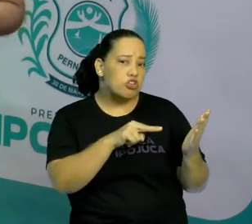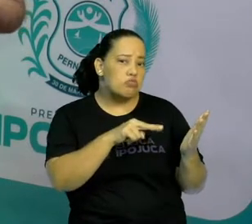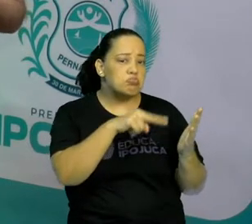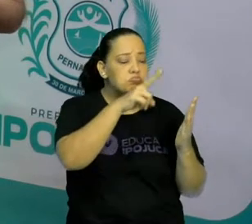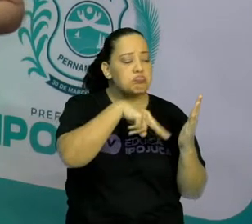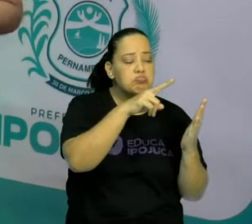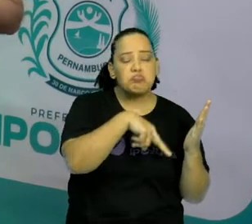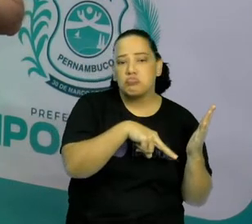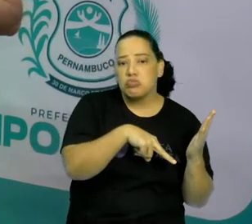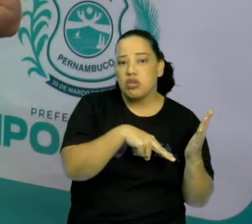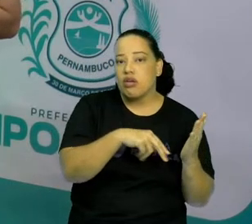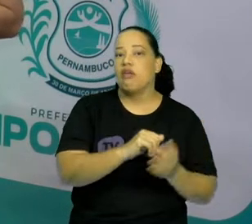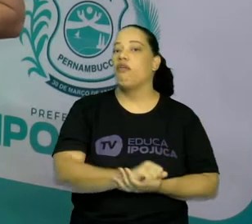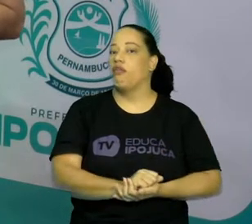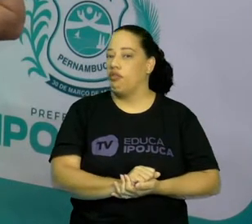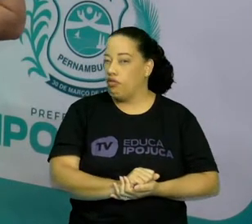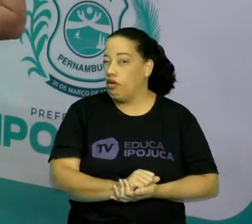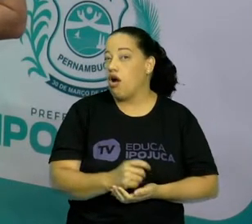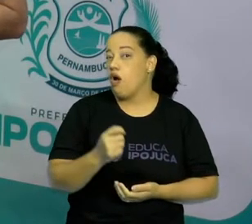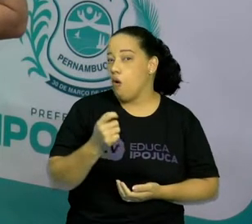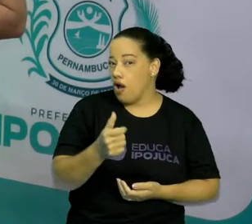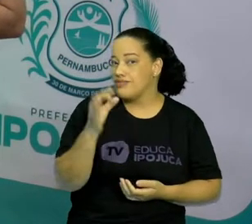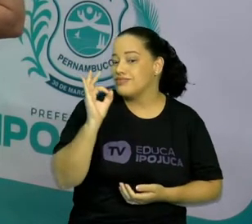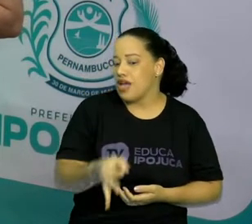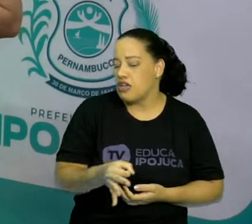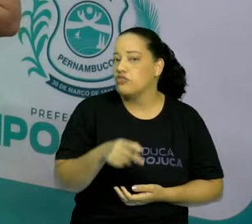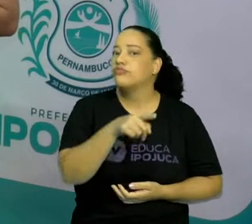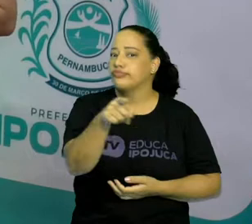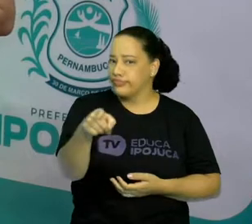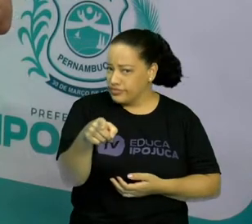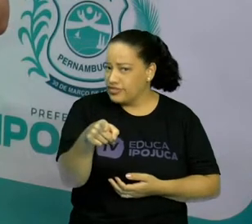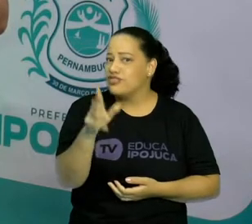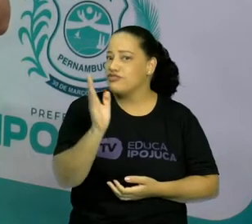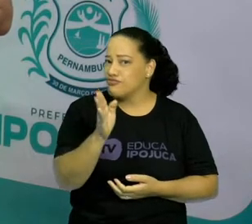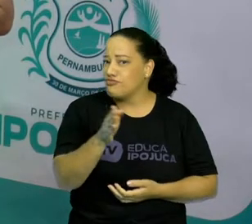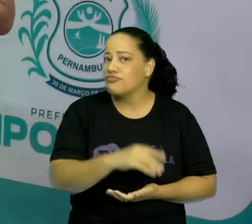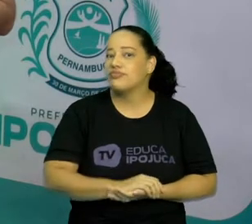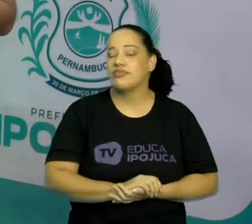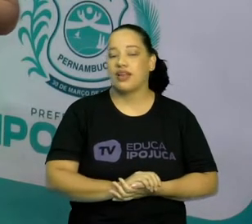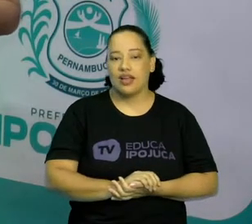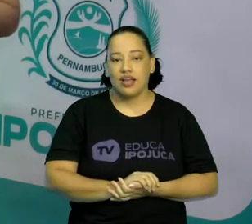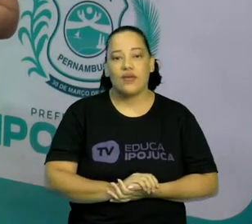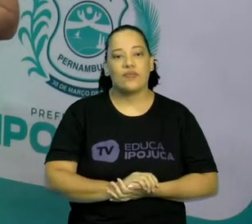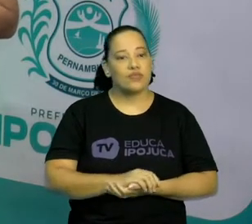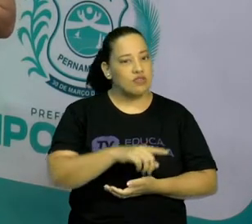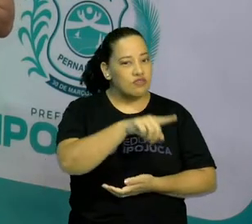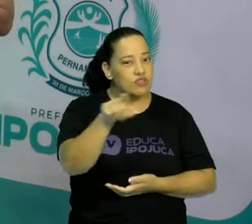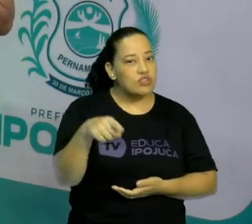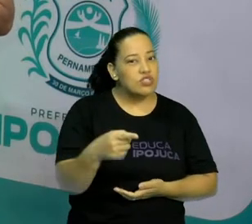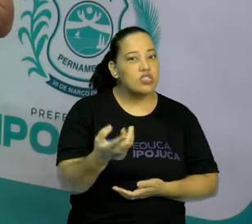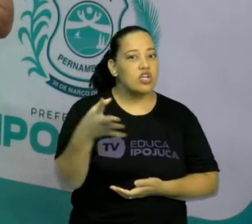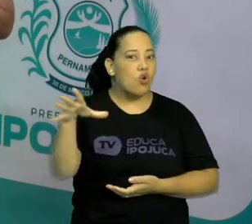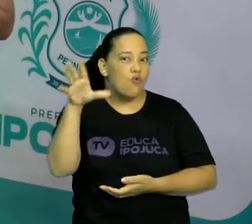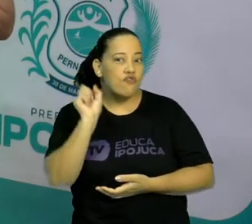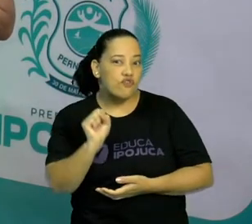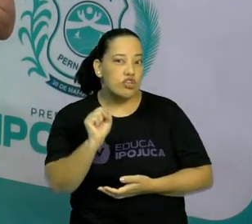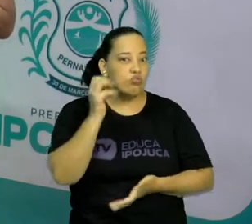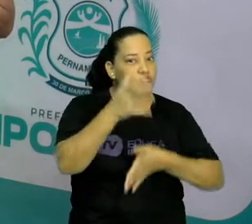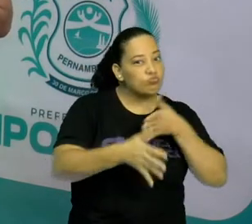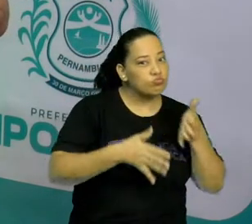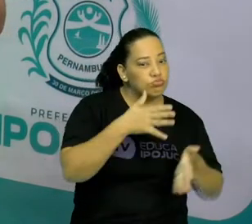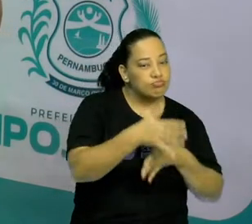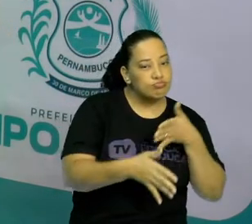Eu tenho quase certeza que sim. Bom, se vocês já ouviram sobre